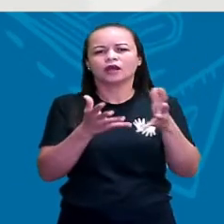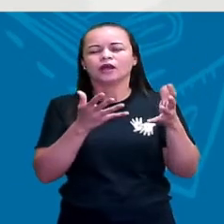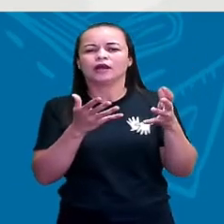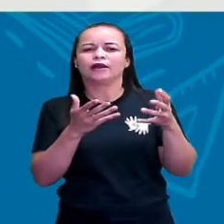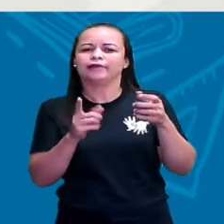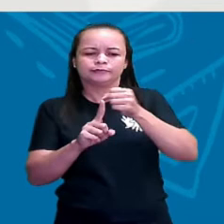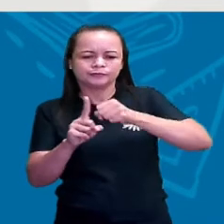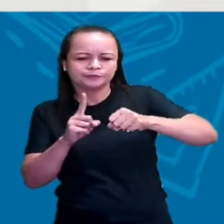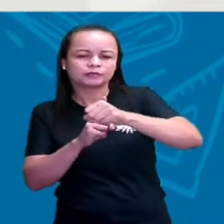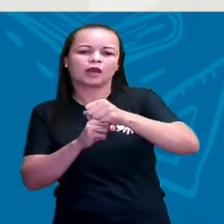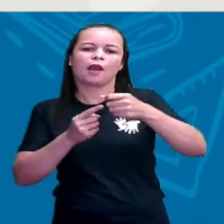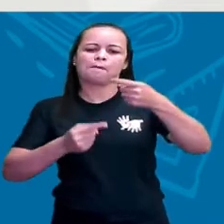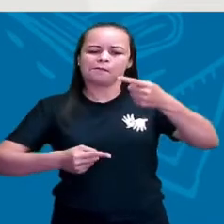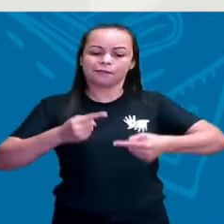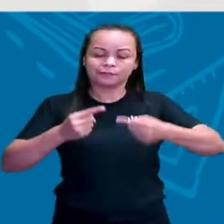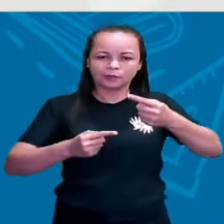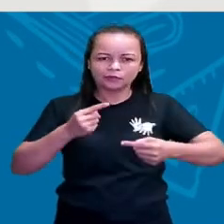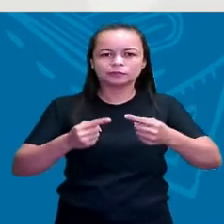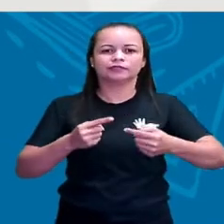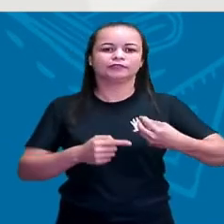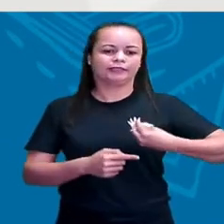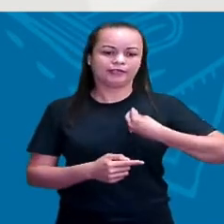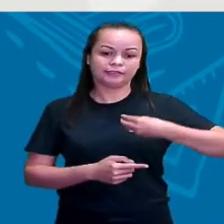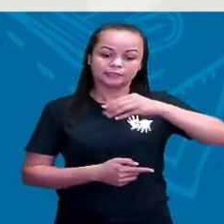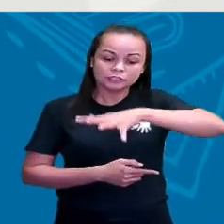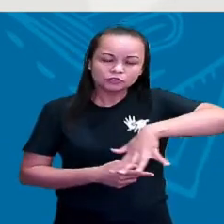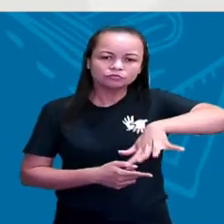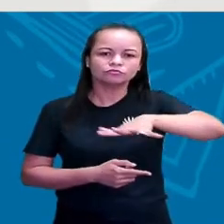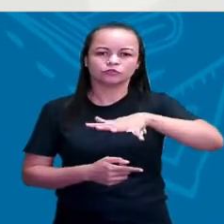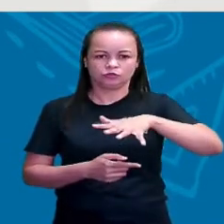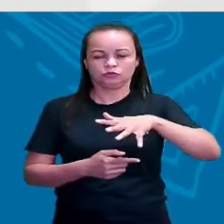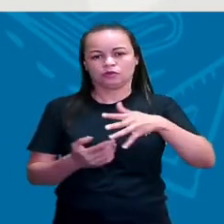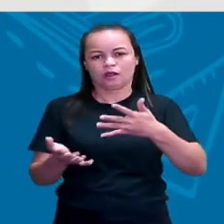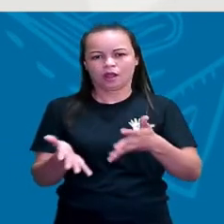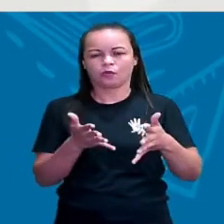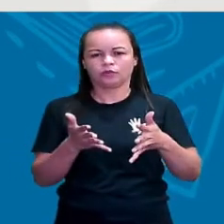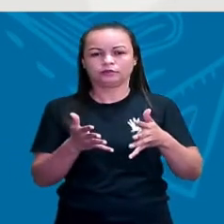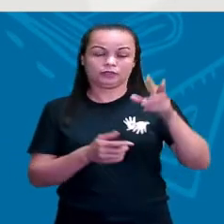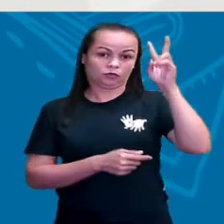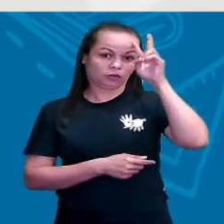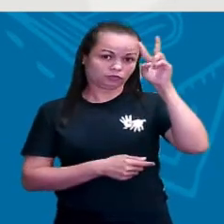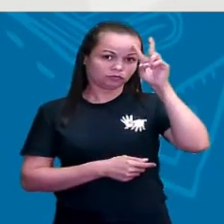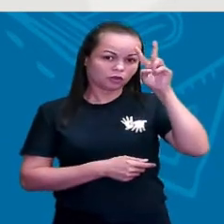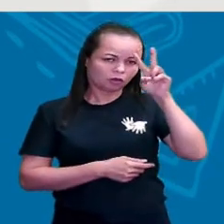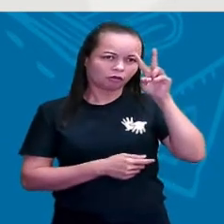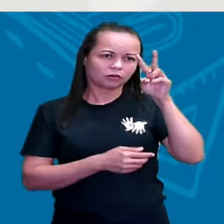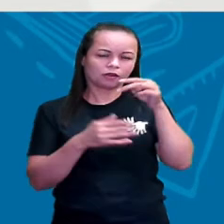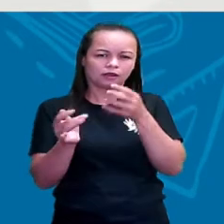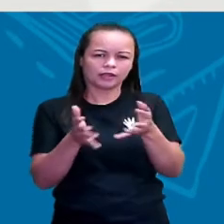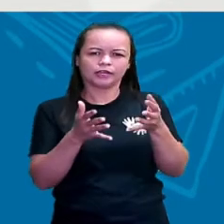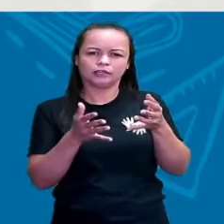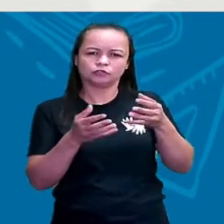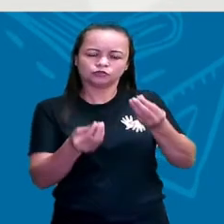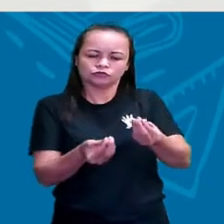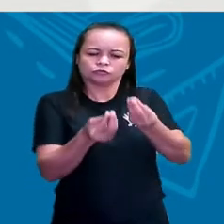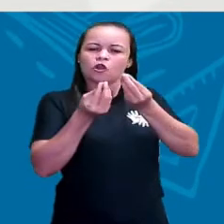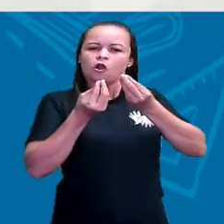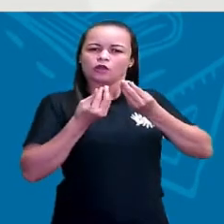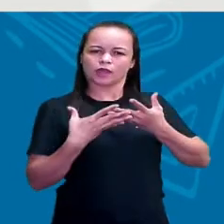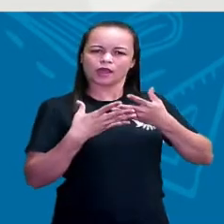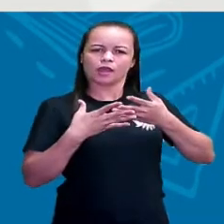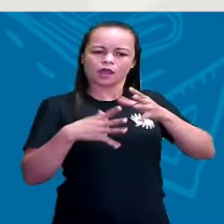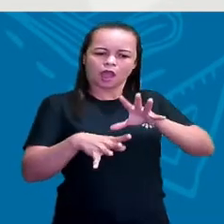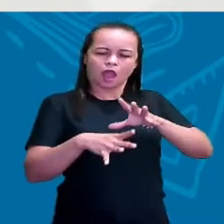tradições políticas, né, que existem nesse local. Então, a história nos dá, nos fornece esse conhecimento de ter uma